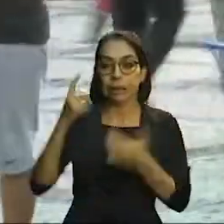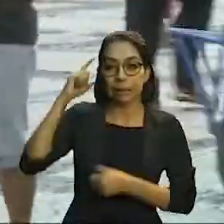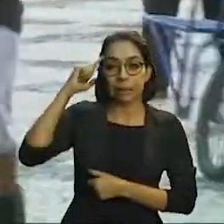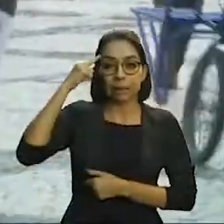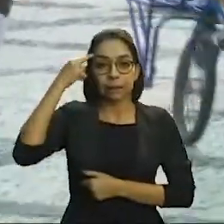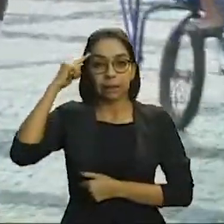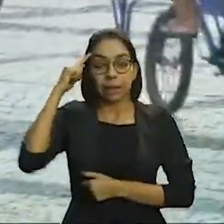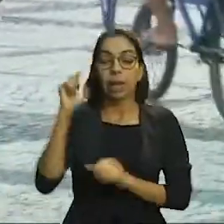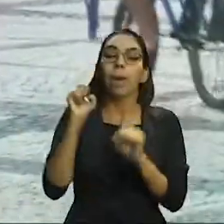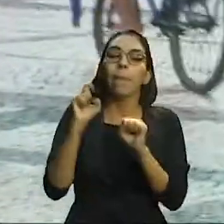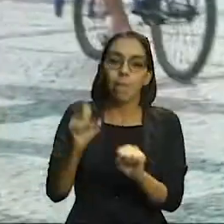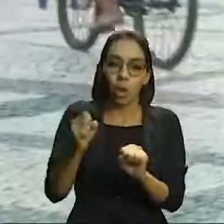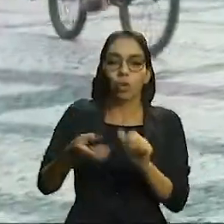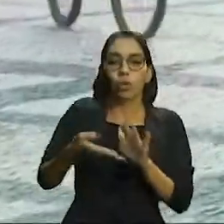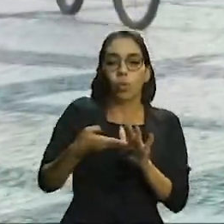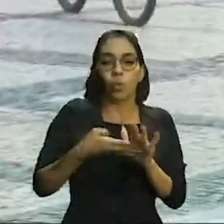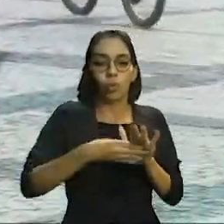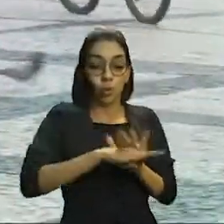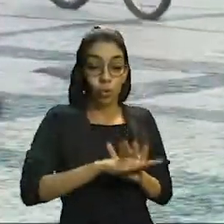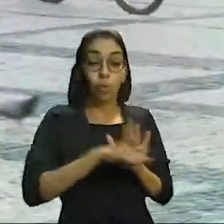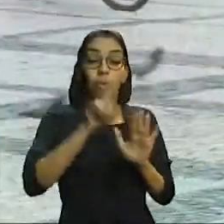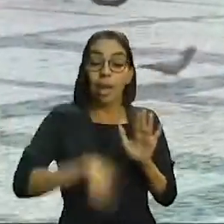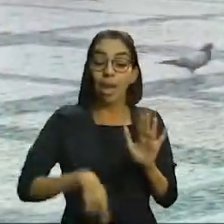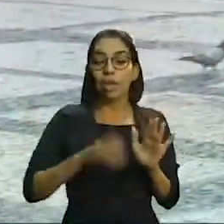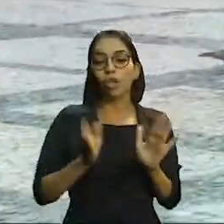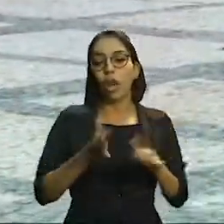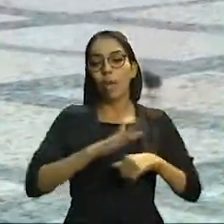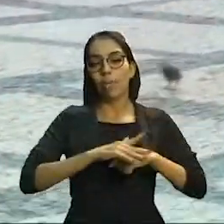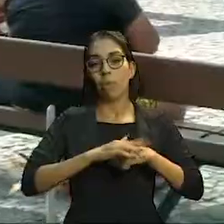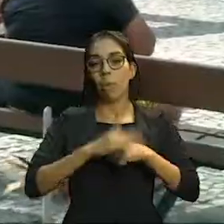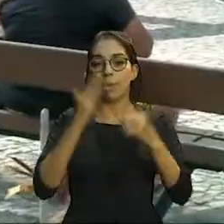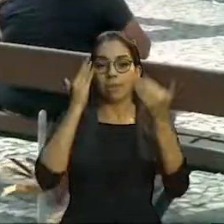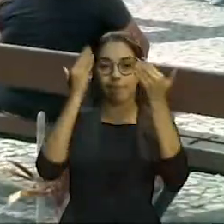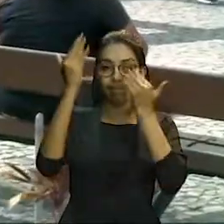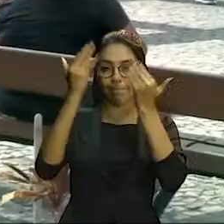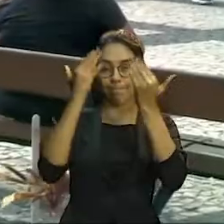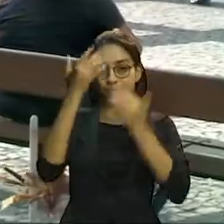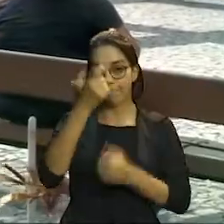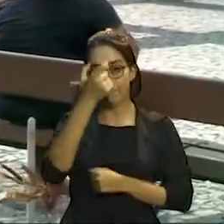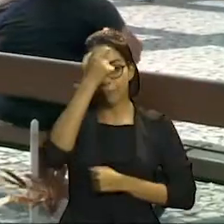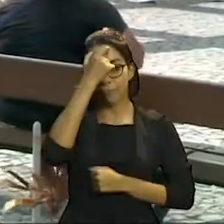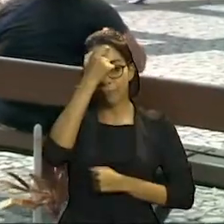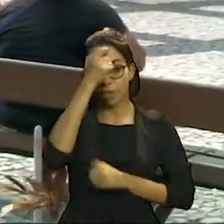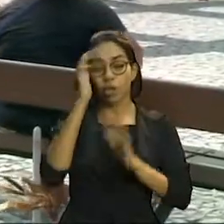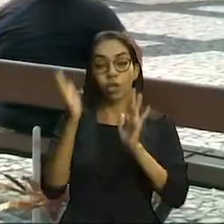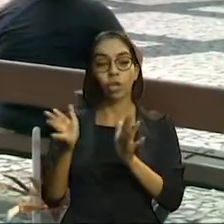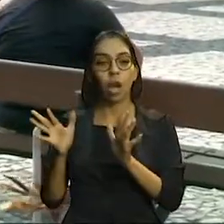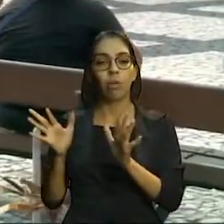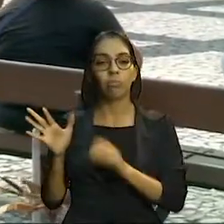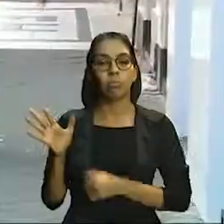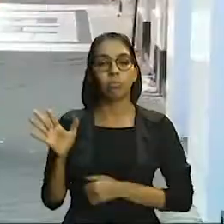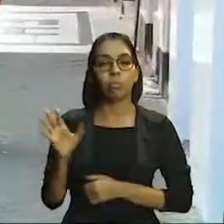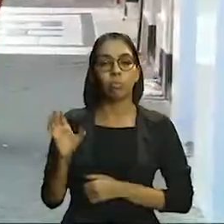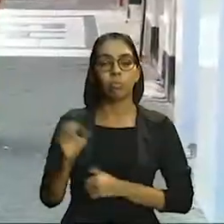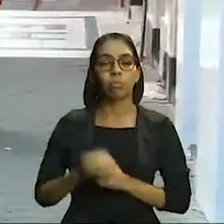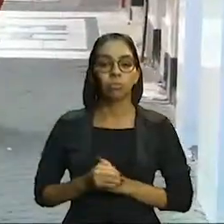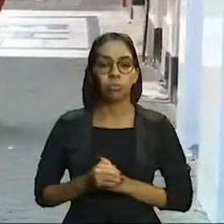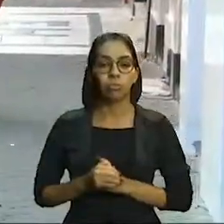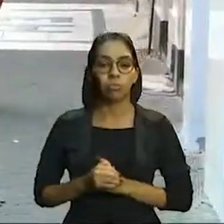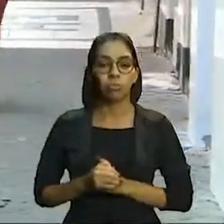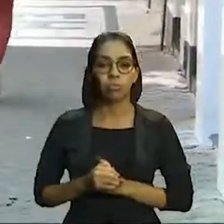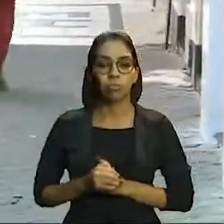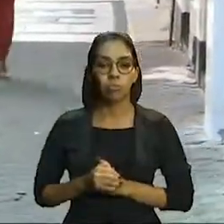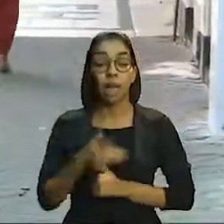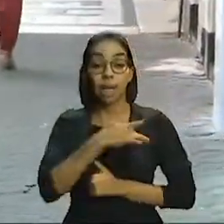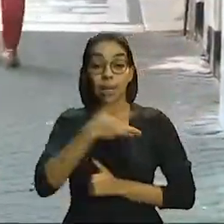O hábito pode levar a um adoecimento psicológico. De acordo com a Organização Mundial da Saúde, cerca de